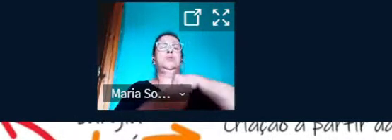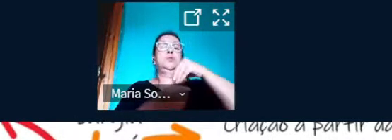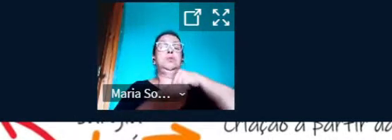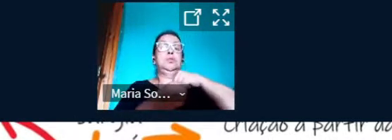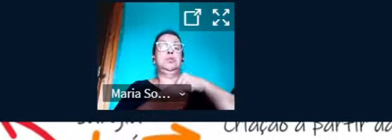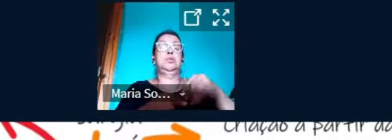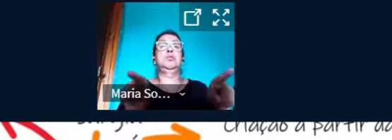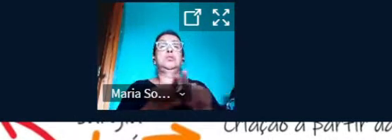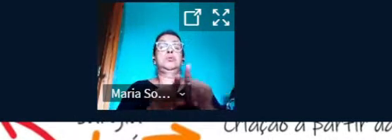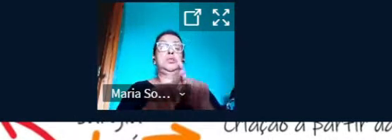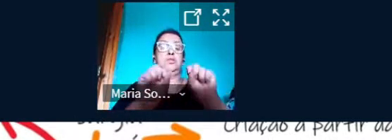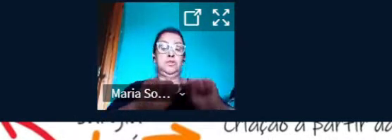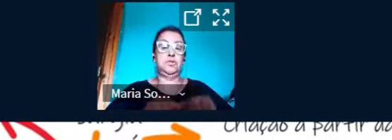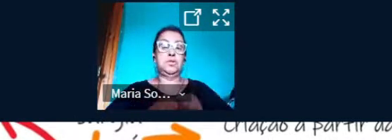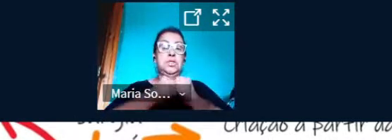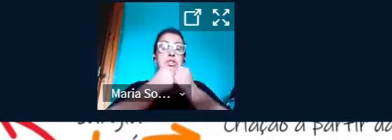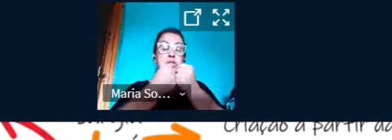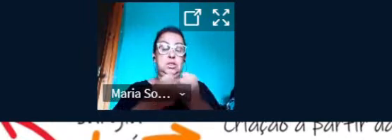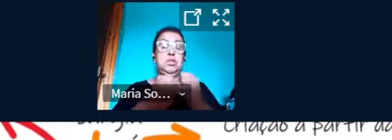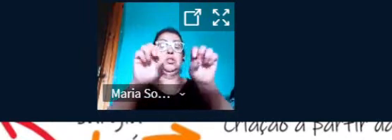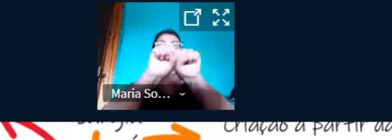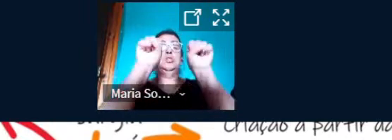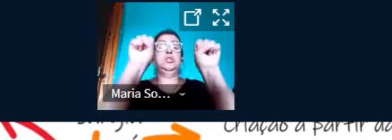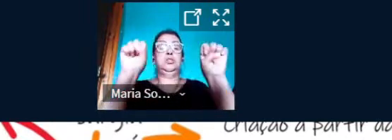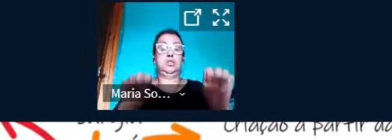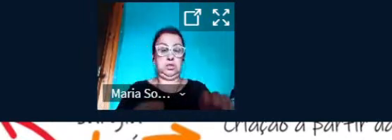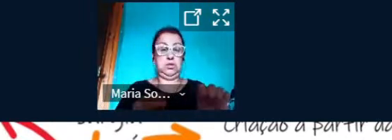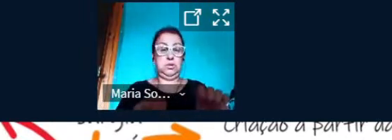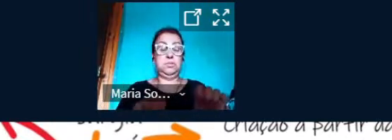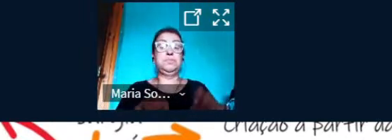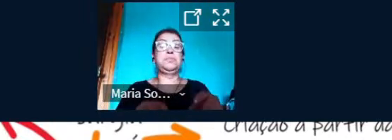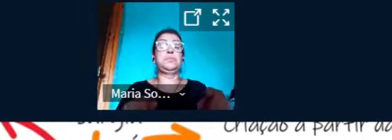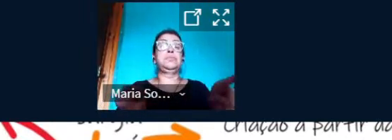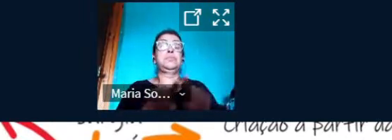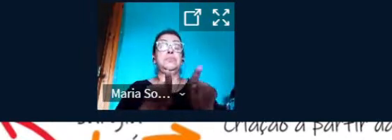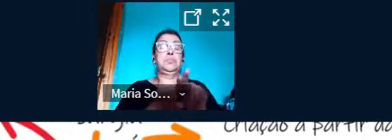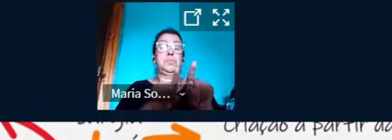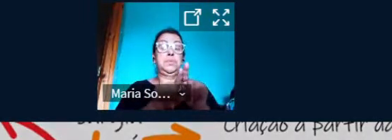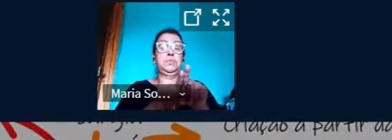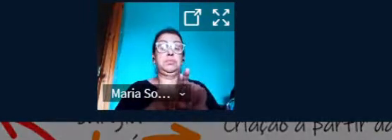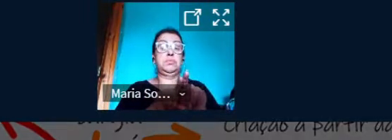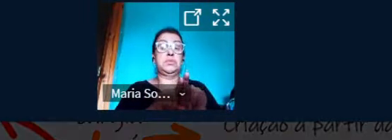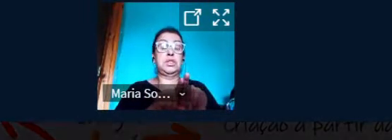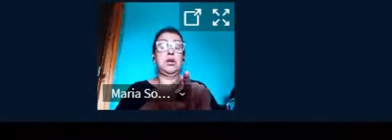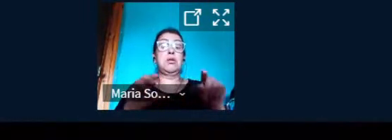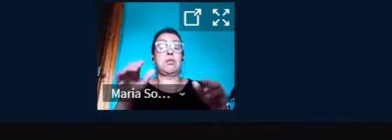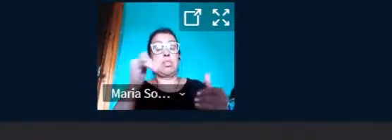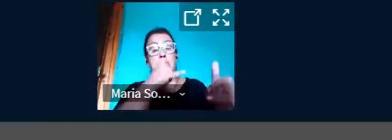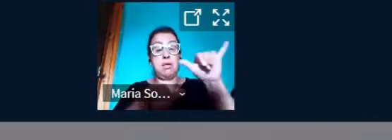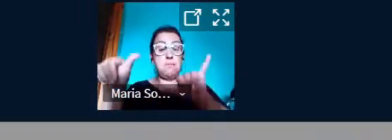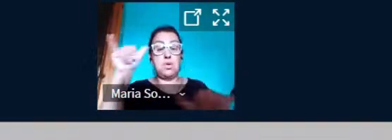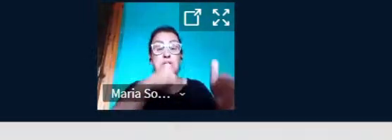em nosso campus, de forma que o laboratório se torne mais completo e promova a interdisciplinaridade entre os cursos.